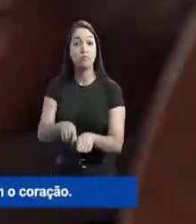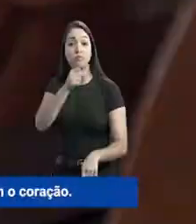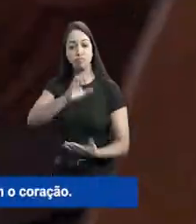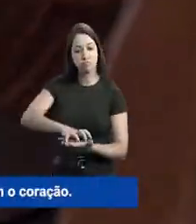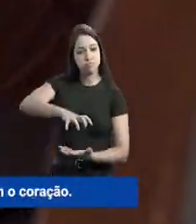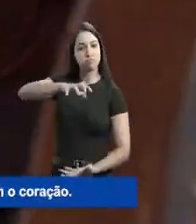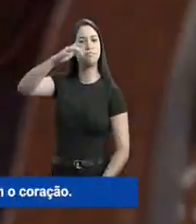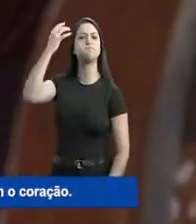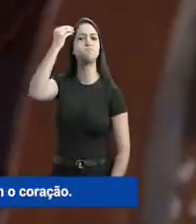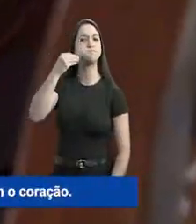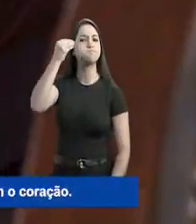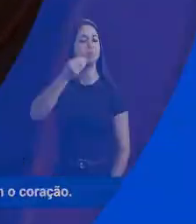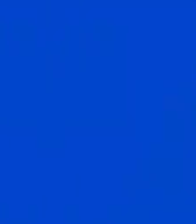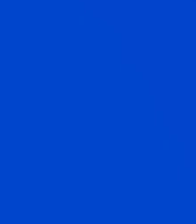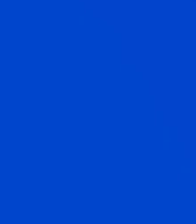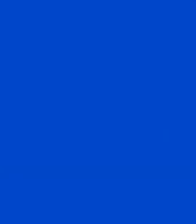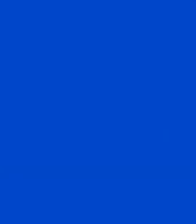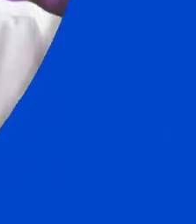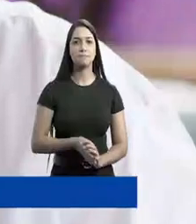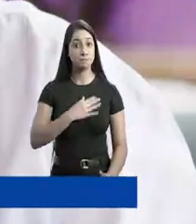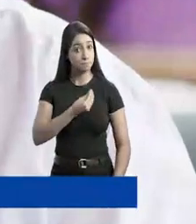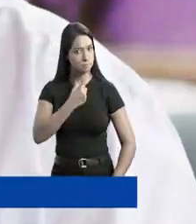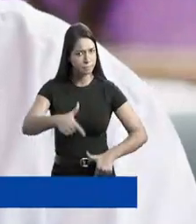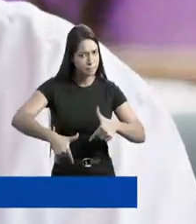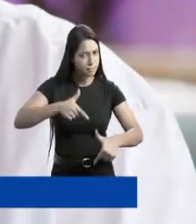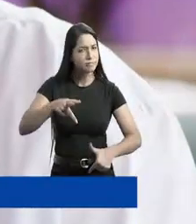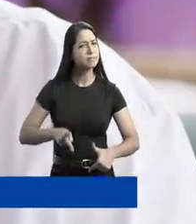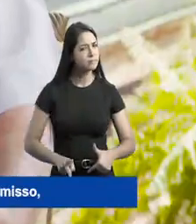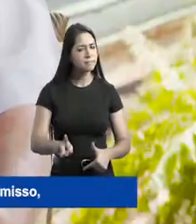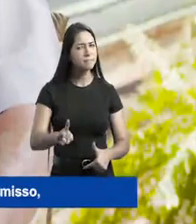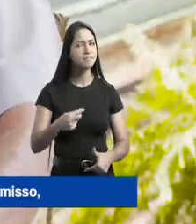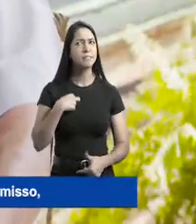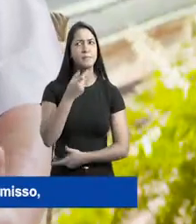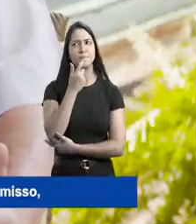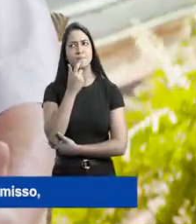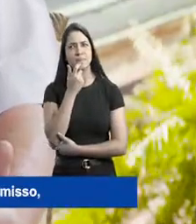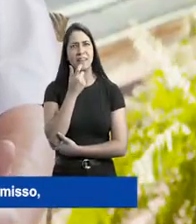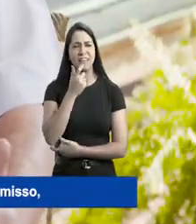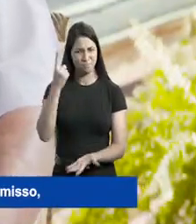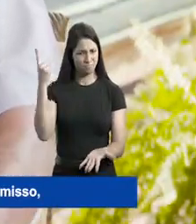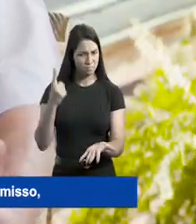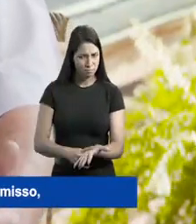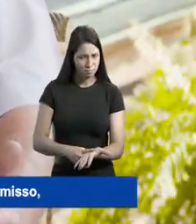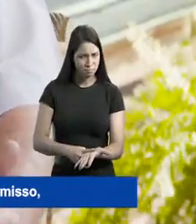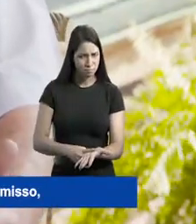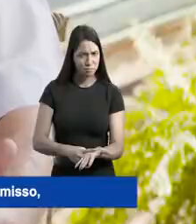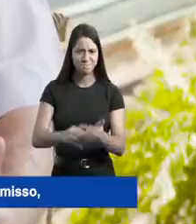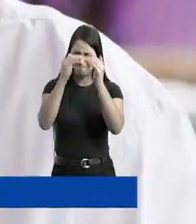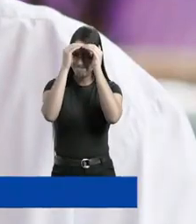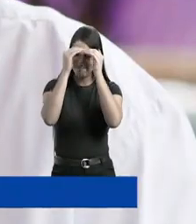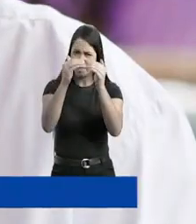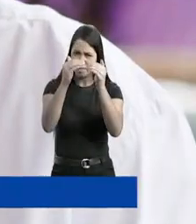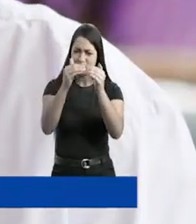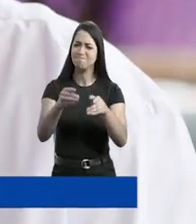infância aos mais experientes, com o coração. Minha vida sempre foi trabalhar. Eu sou uma pessoa que quando assumo um compromisso,